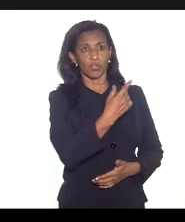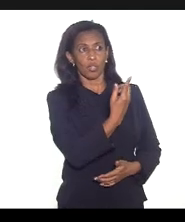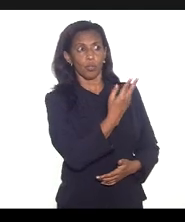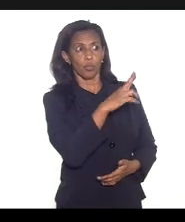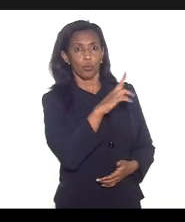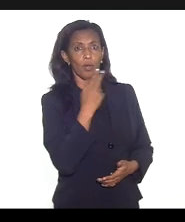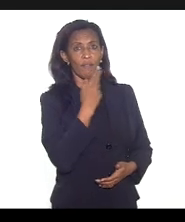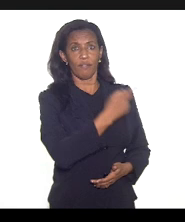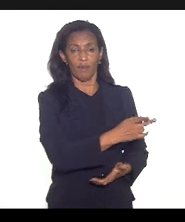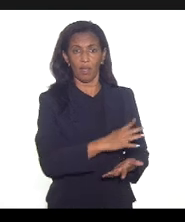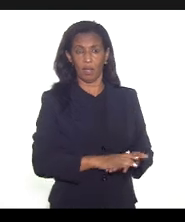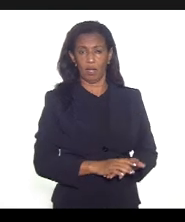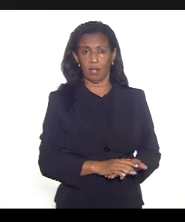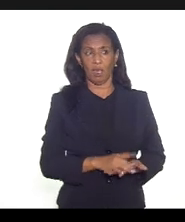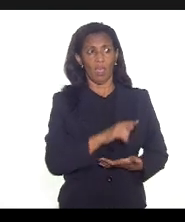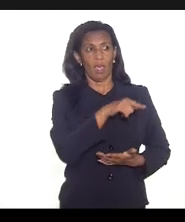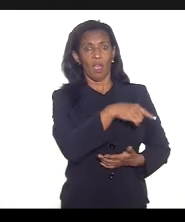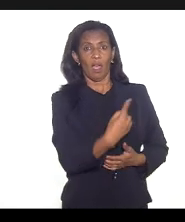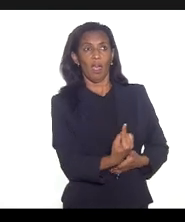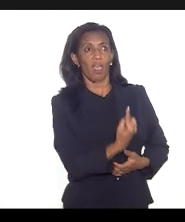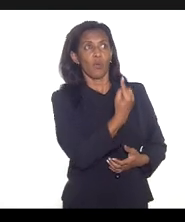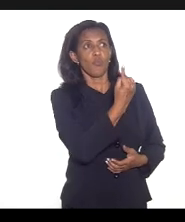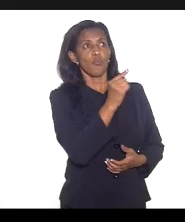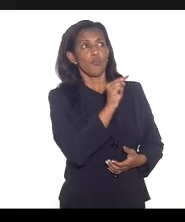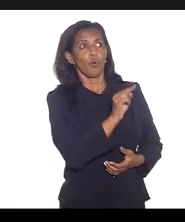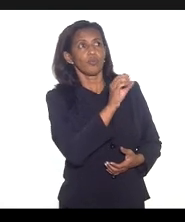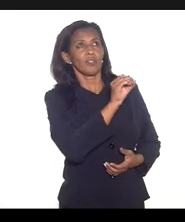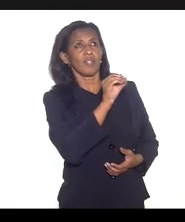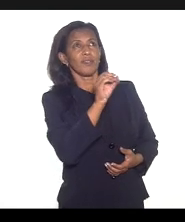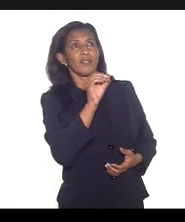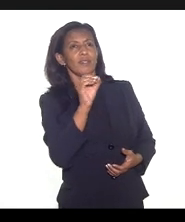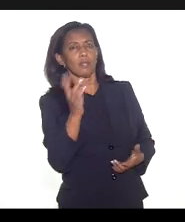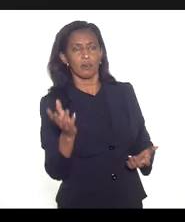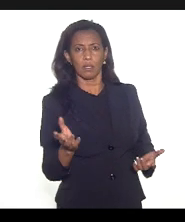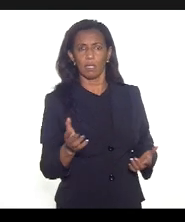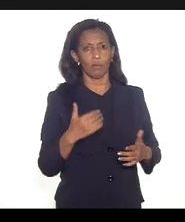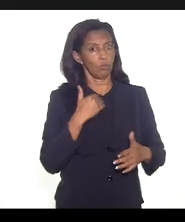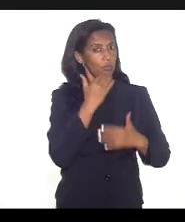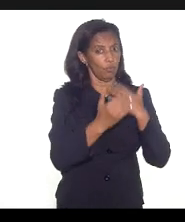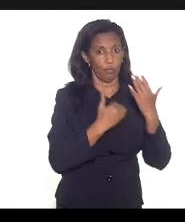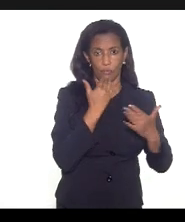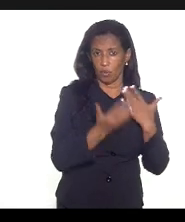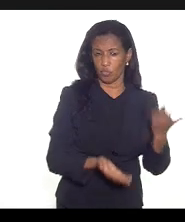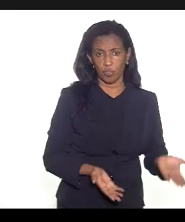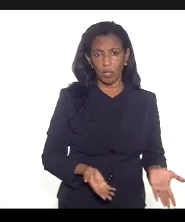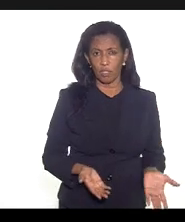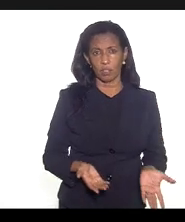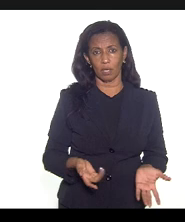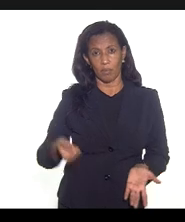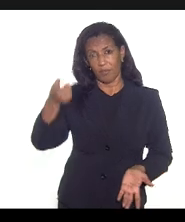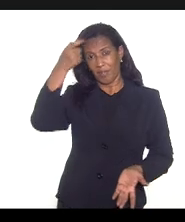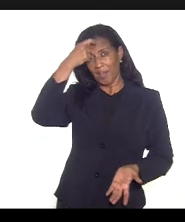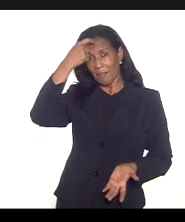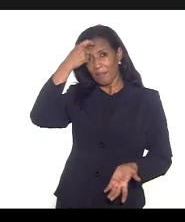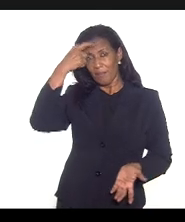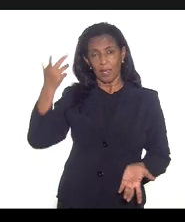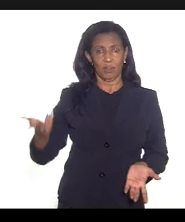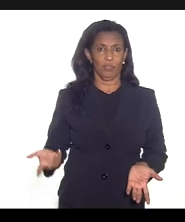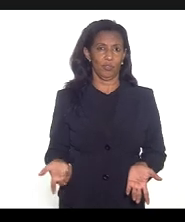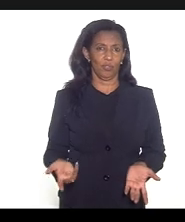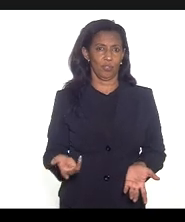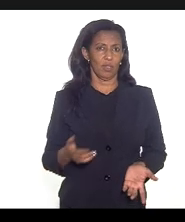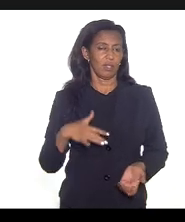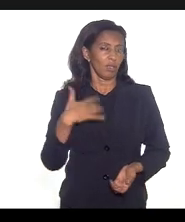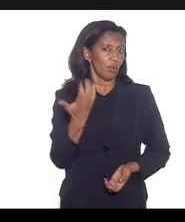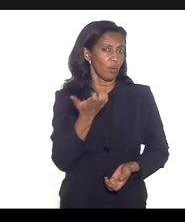diga ah isso é um ponto zero zero não sei o que trivão não adianta é isso que fica no imaginário social então eu queria